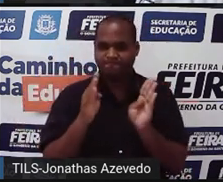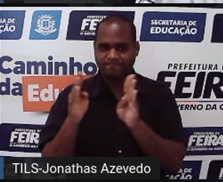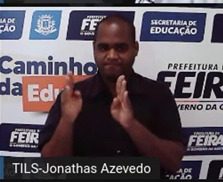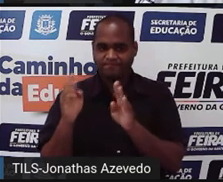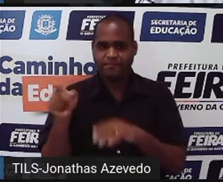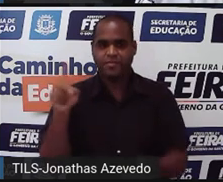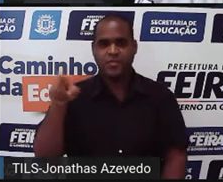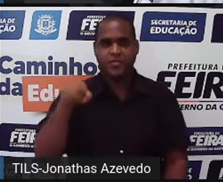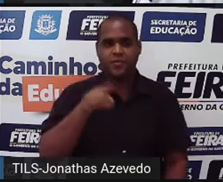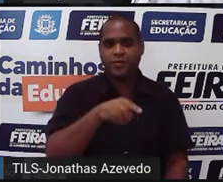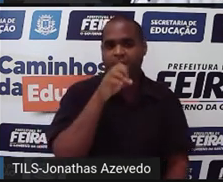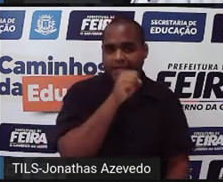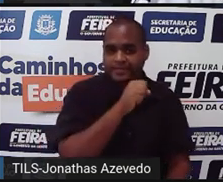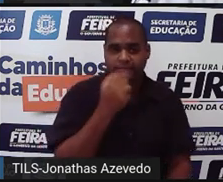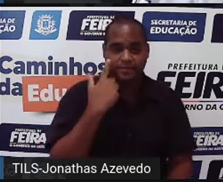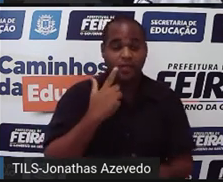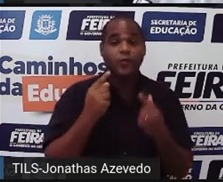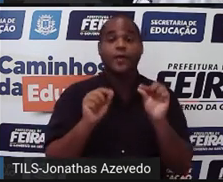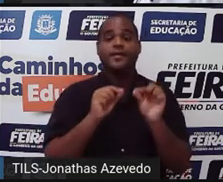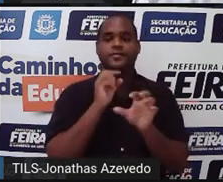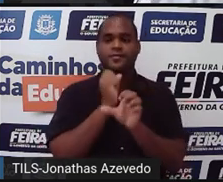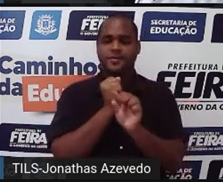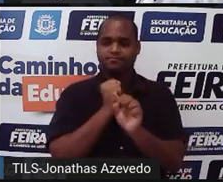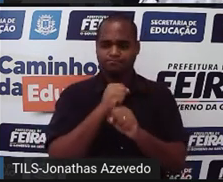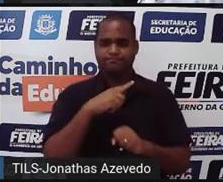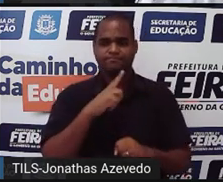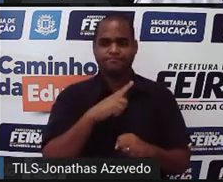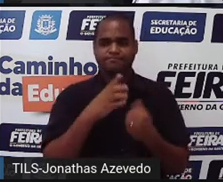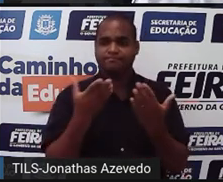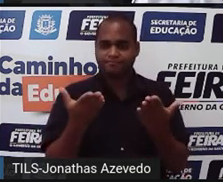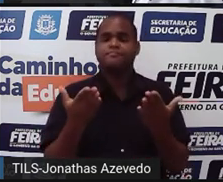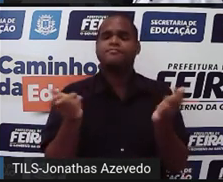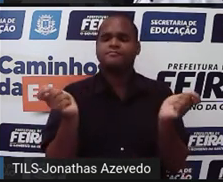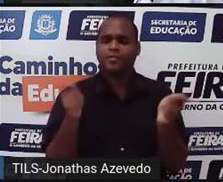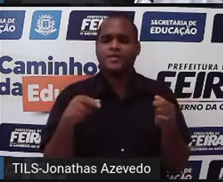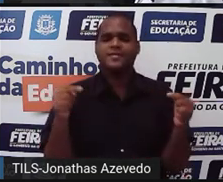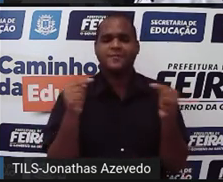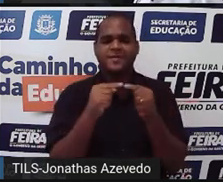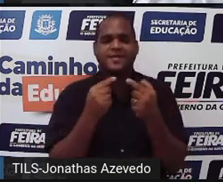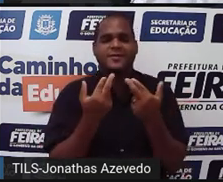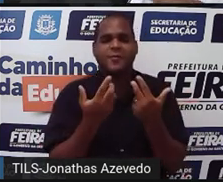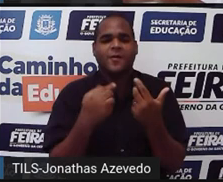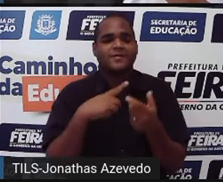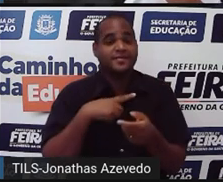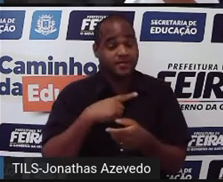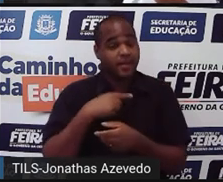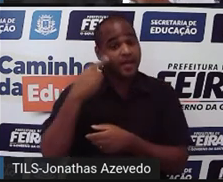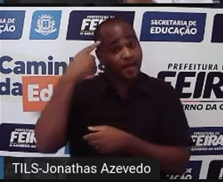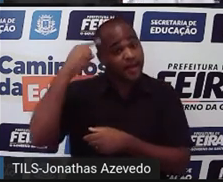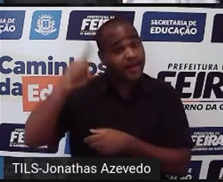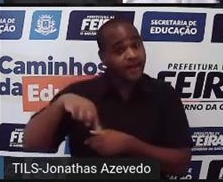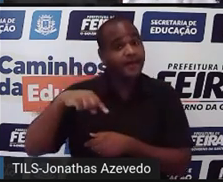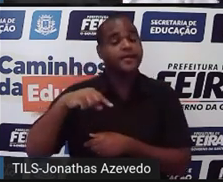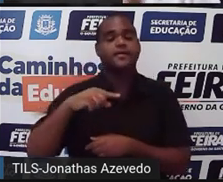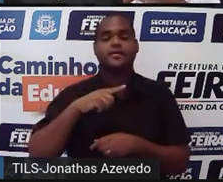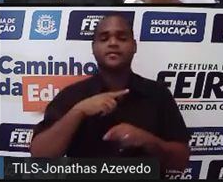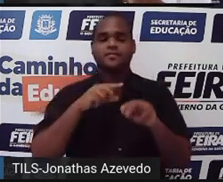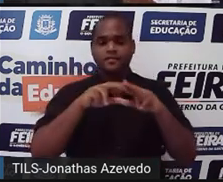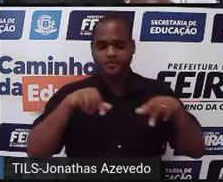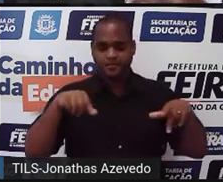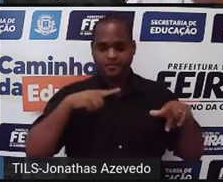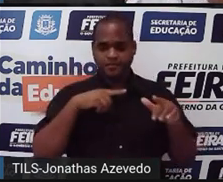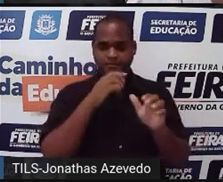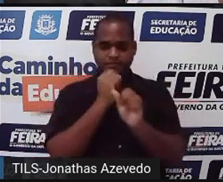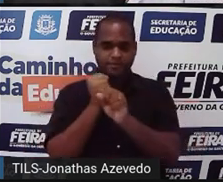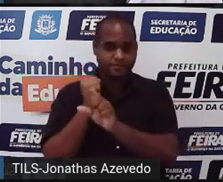quanto é que vai dar ali tá bom? Bom, e da mesma forma a gente vai no basquete pega só o que tá né? Todas as